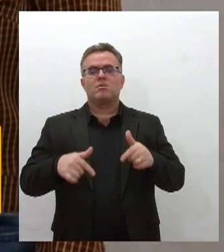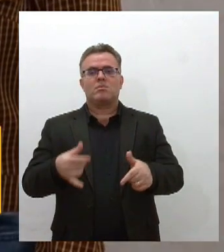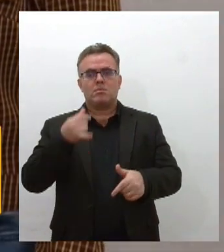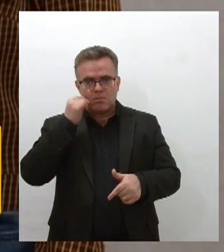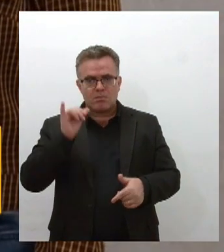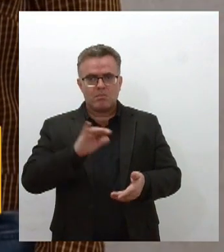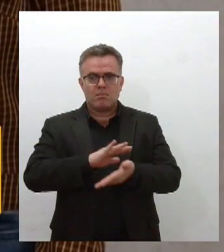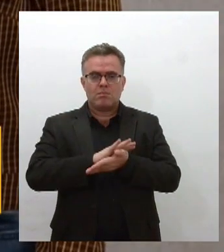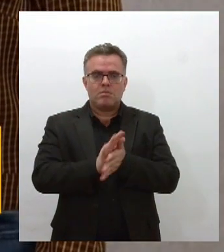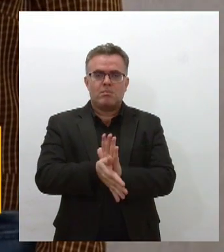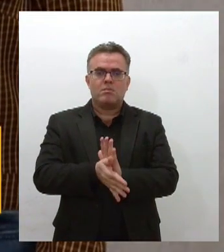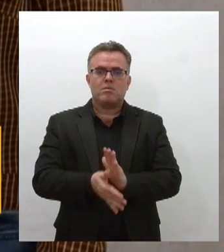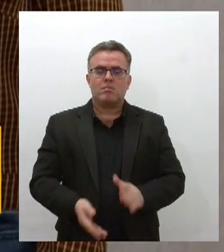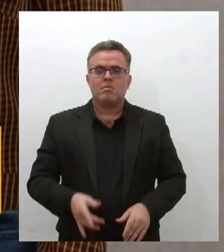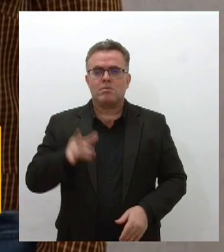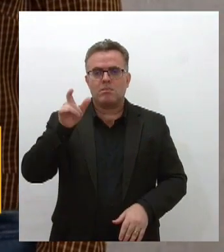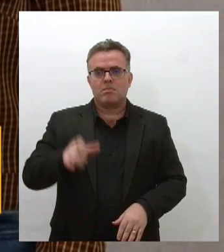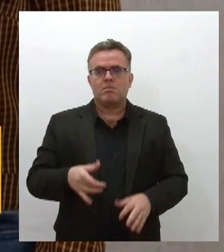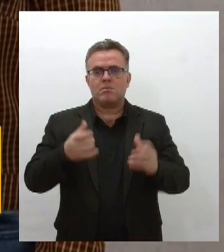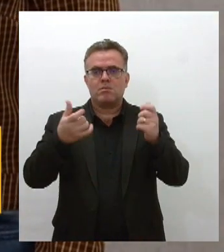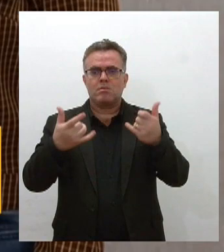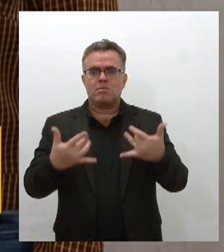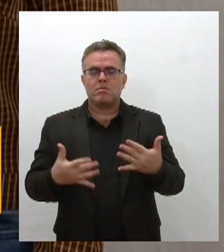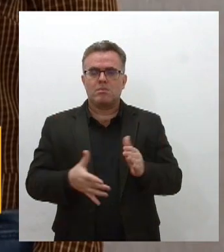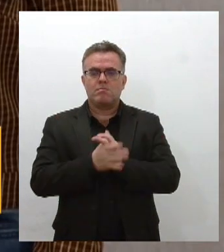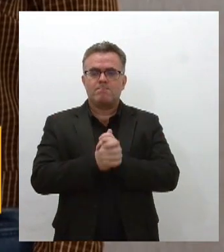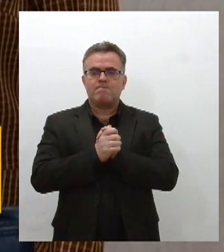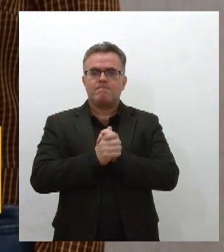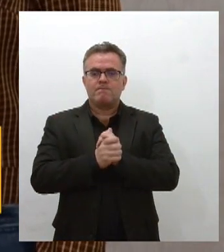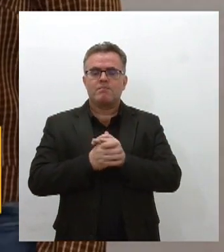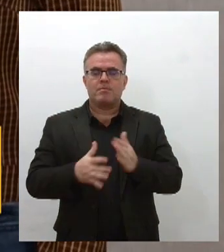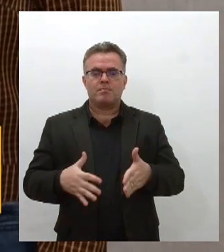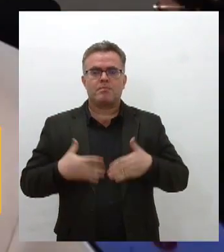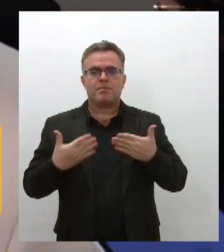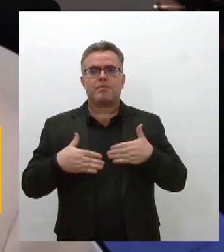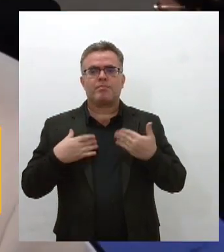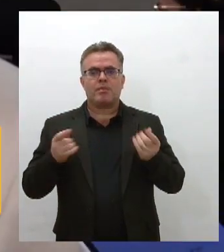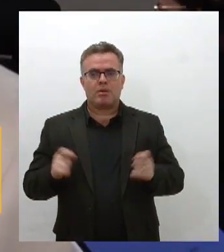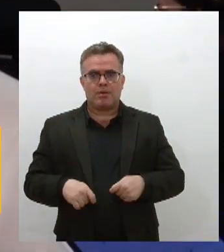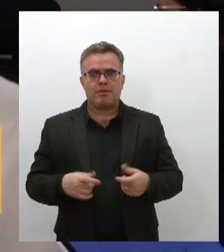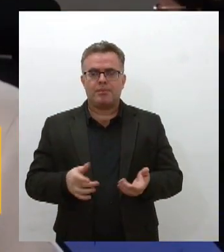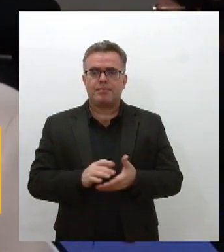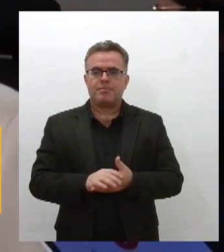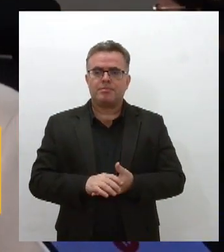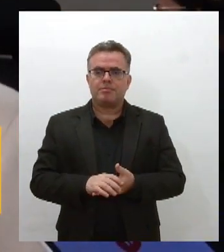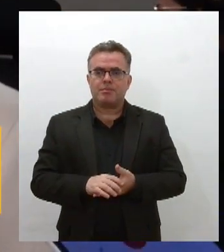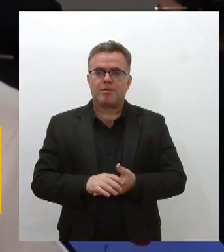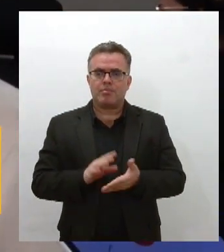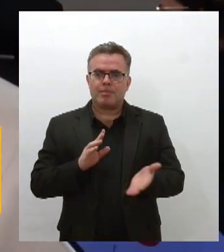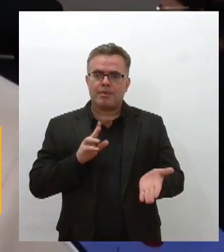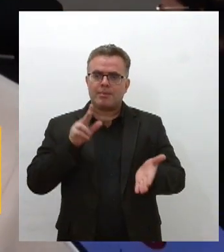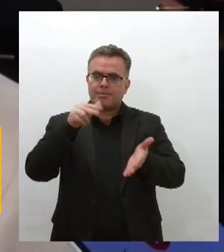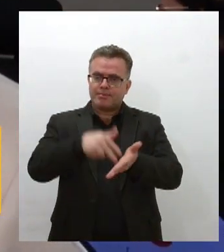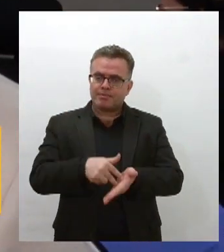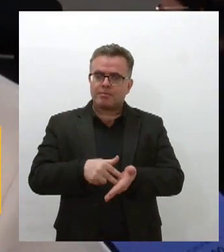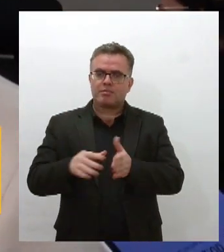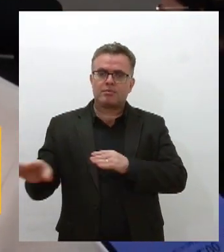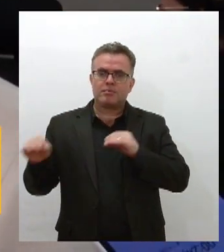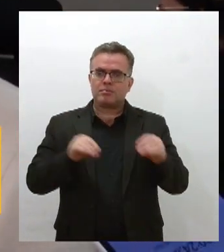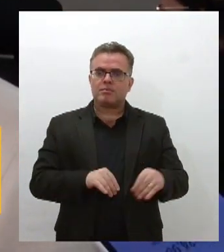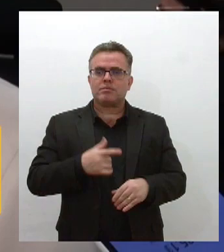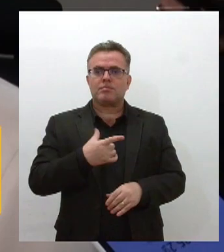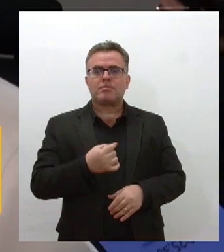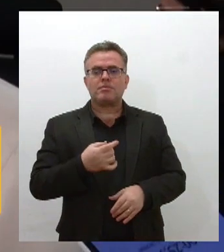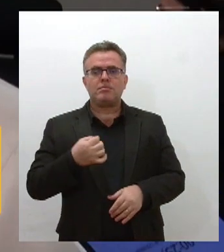pernambucano falou sobre a homenagem que recebeu e da alegria de se tornar sergipano Eu cheguei aqui em 2006 então eu já estou